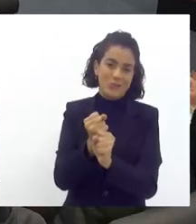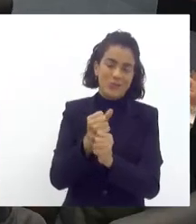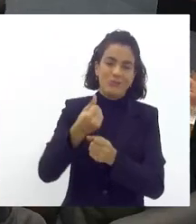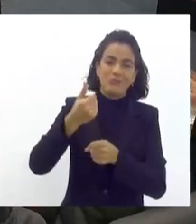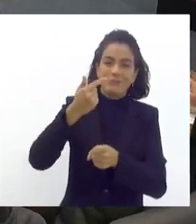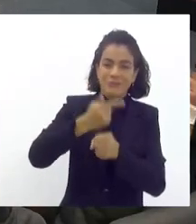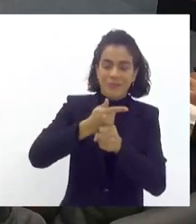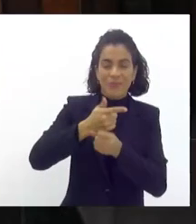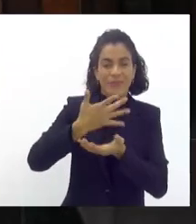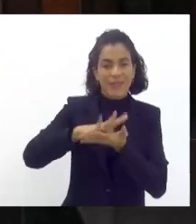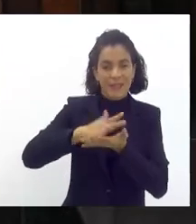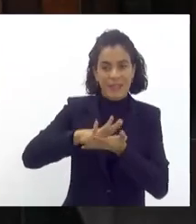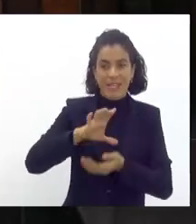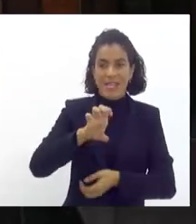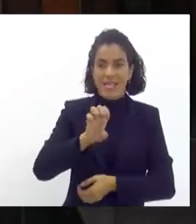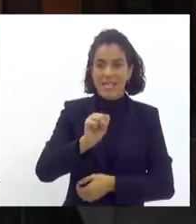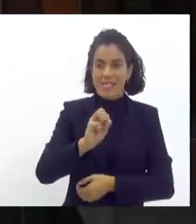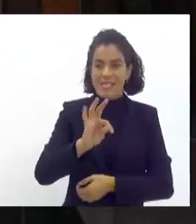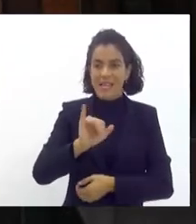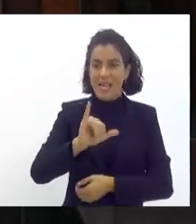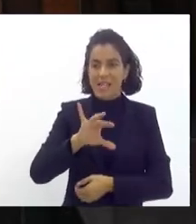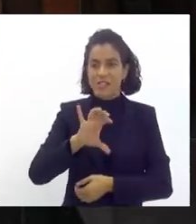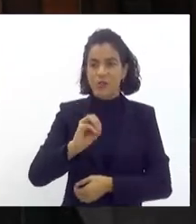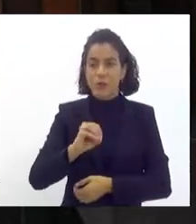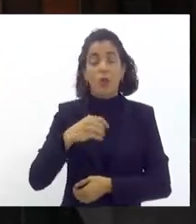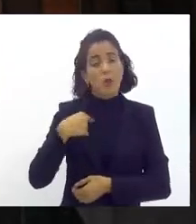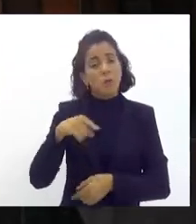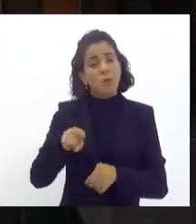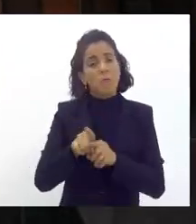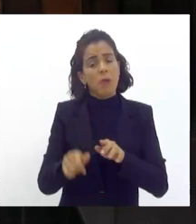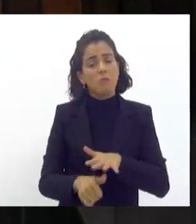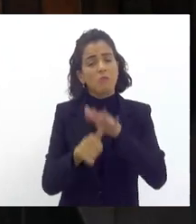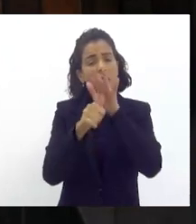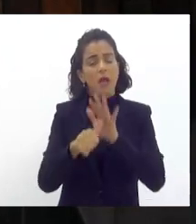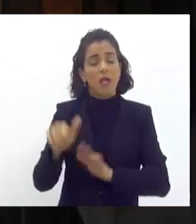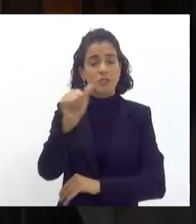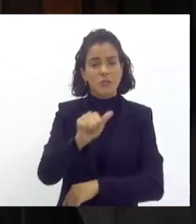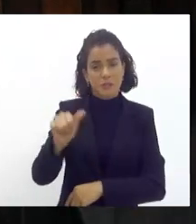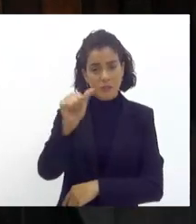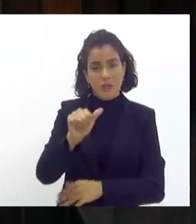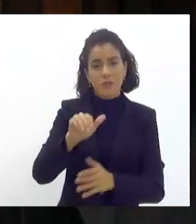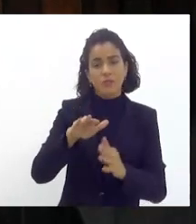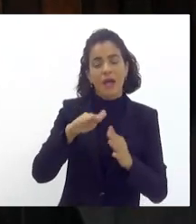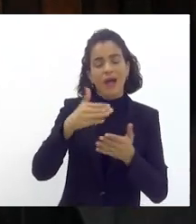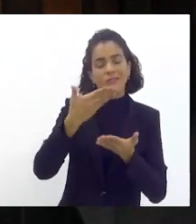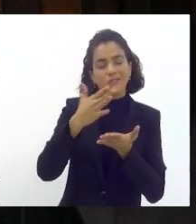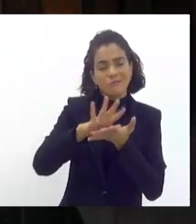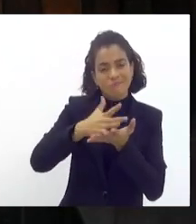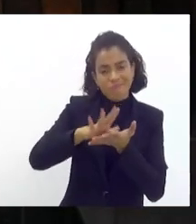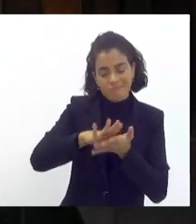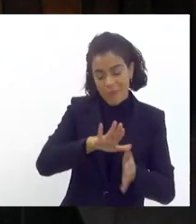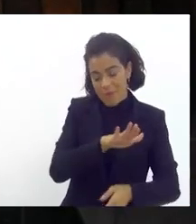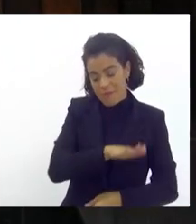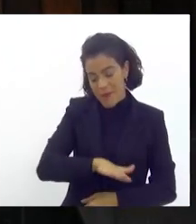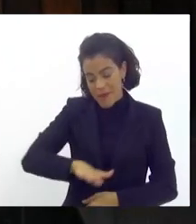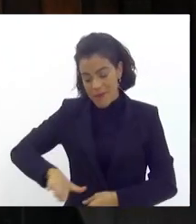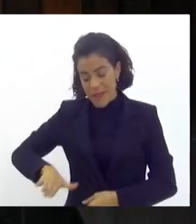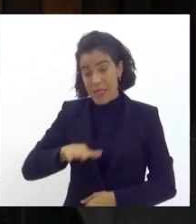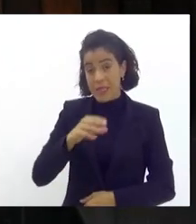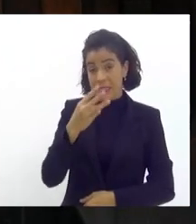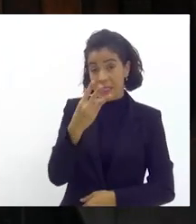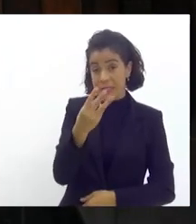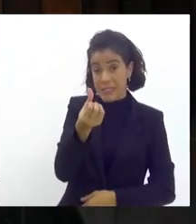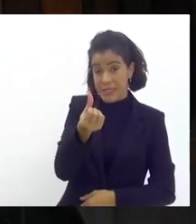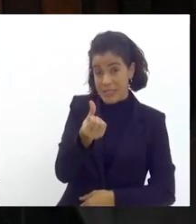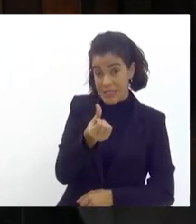presido também a associação da escola de samba de Mirim do Rio de Janeiro que ela tem 36